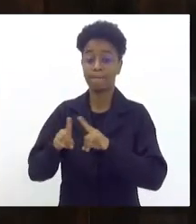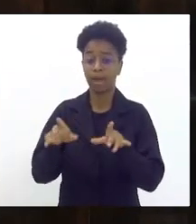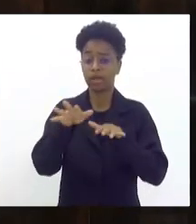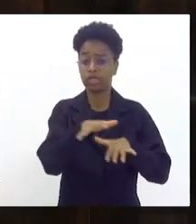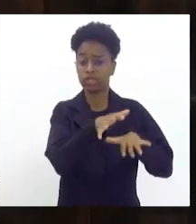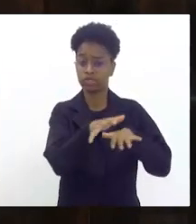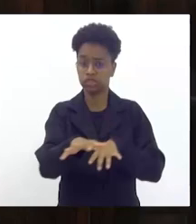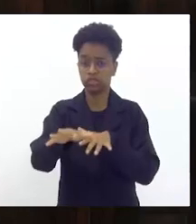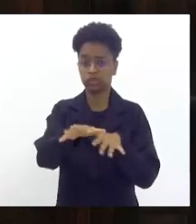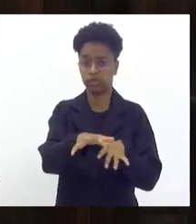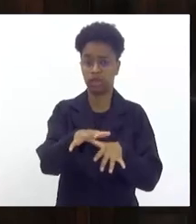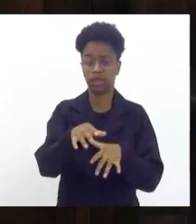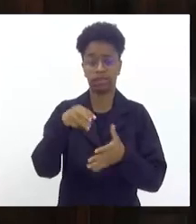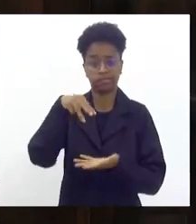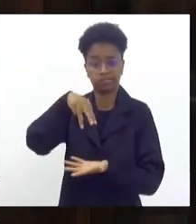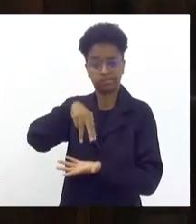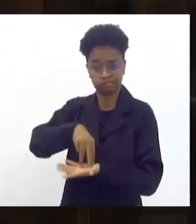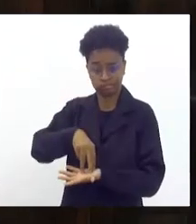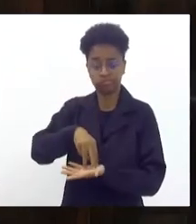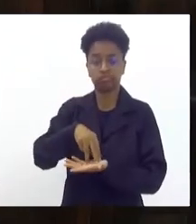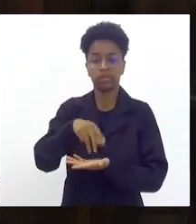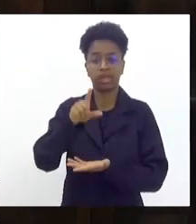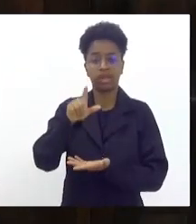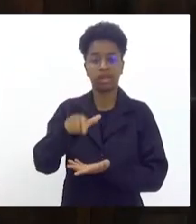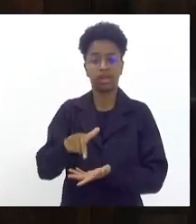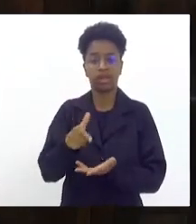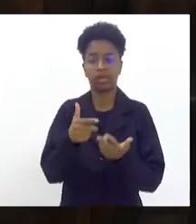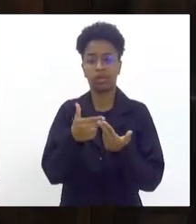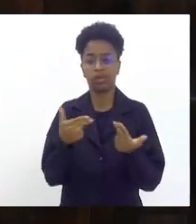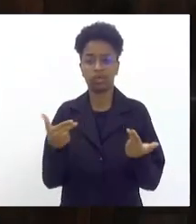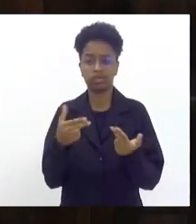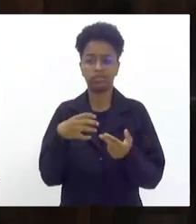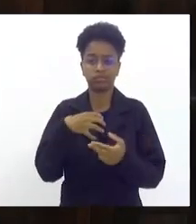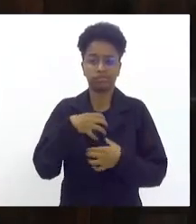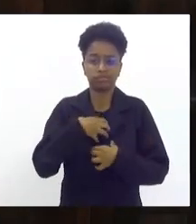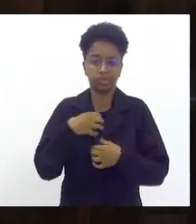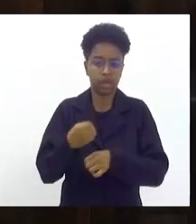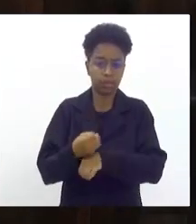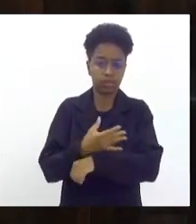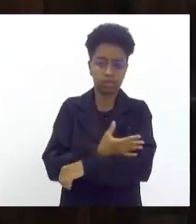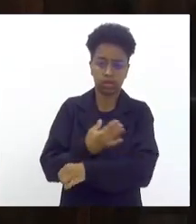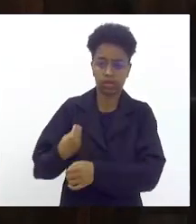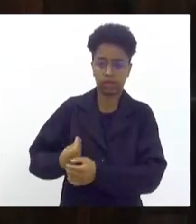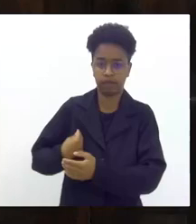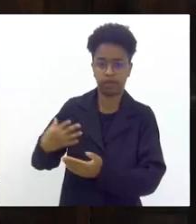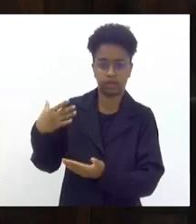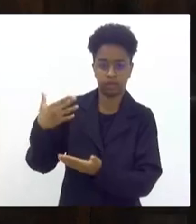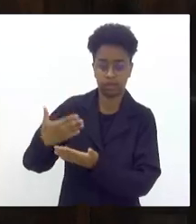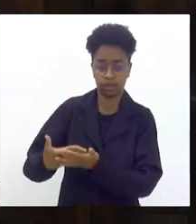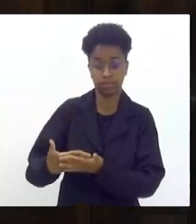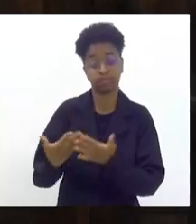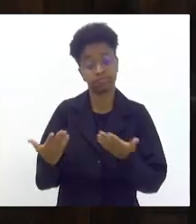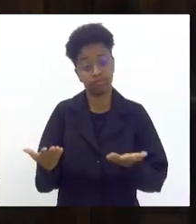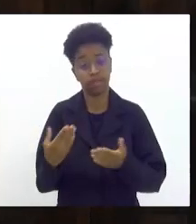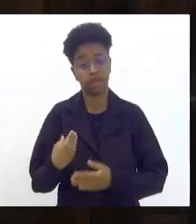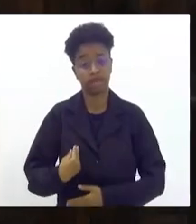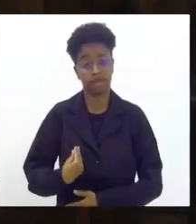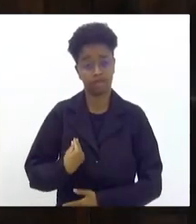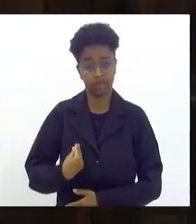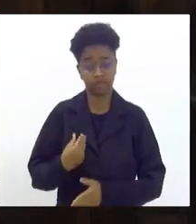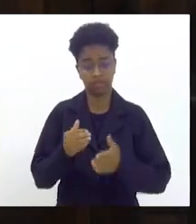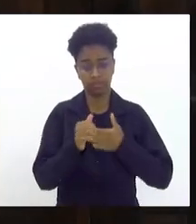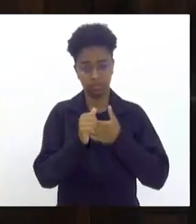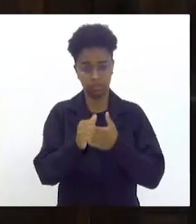os desfiles na Marquete Sapucaí foram coisas emocionantes para a vida toda. Bom, a vida acabou levando a gente para a área de